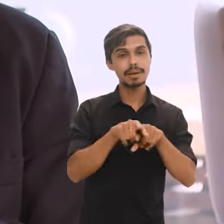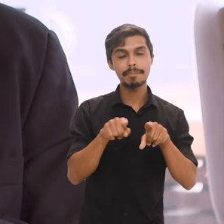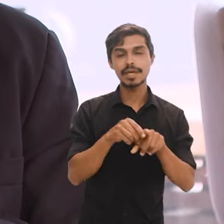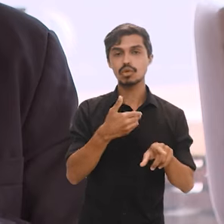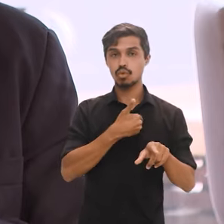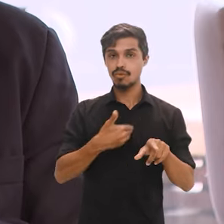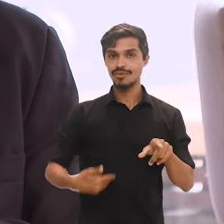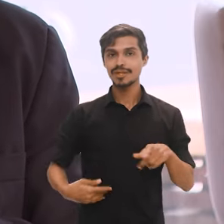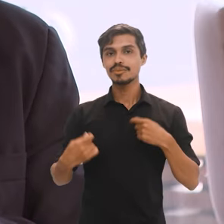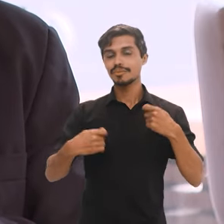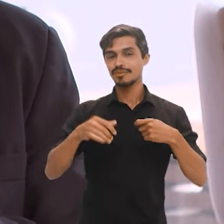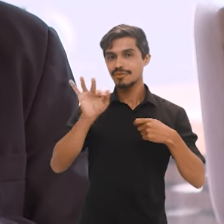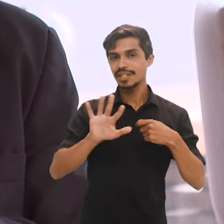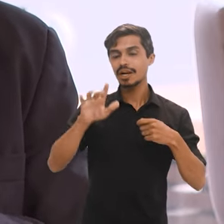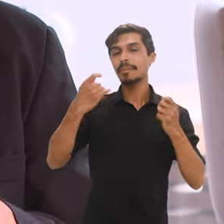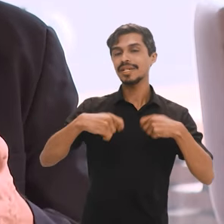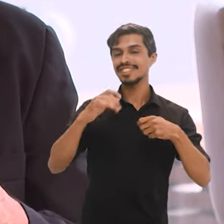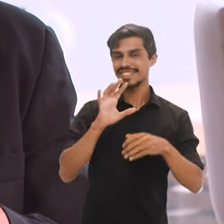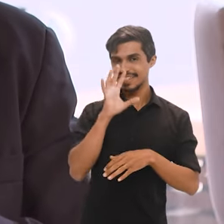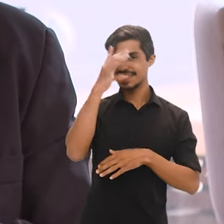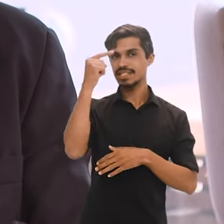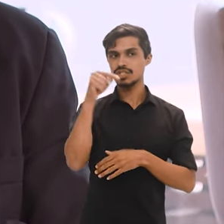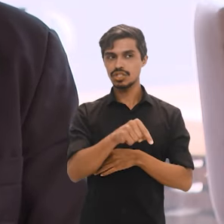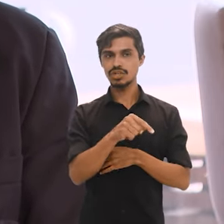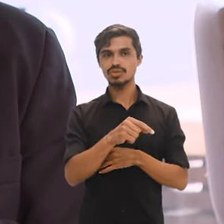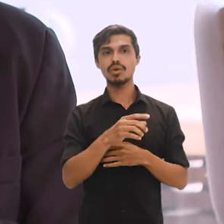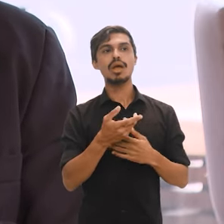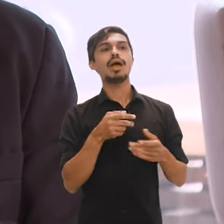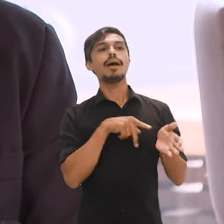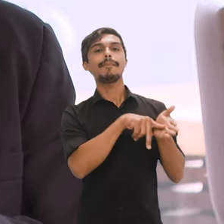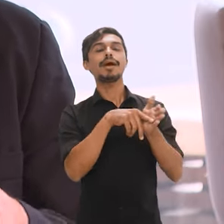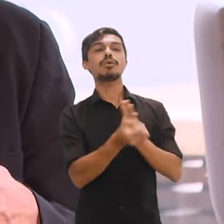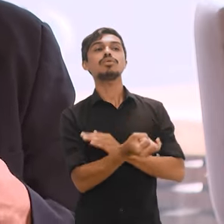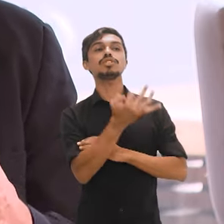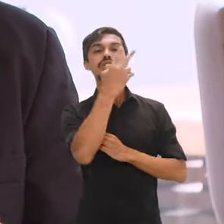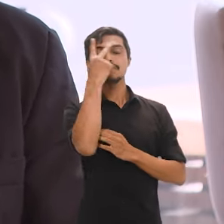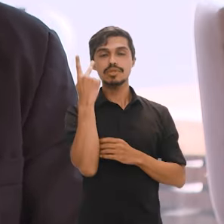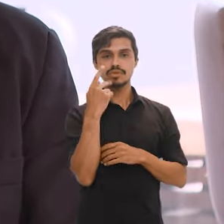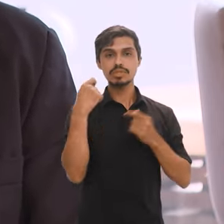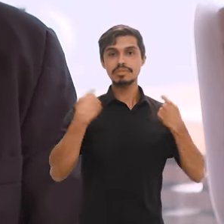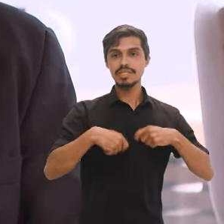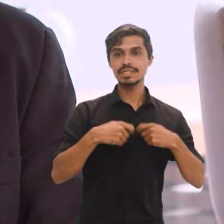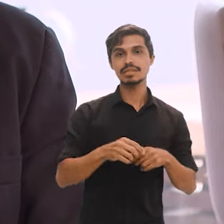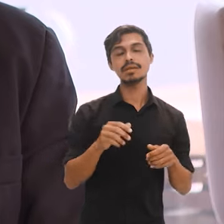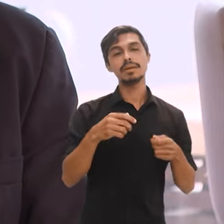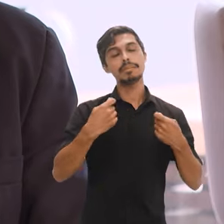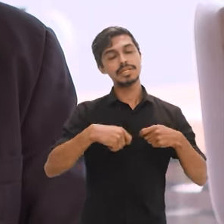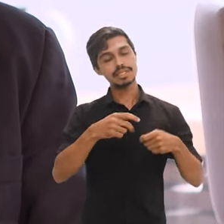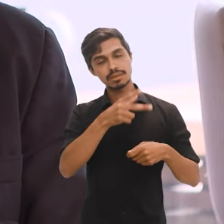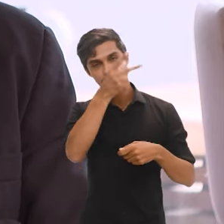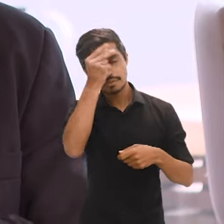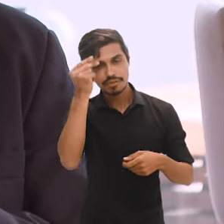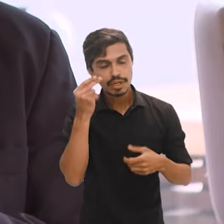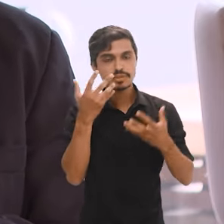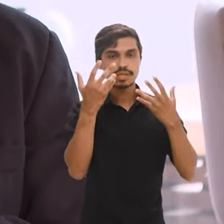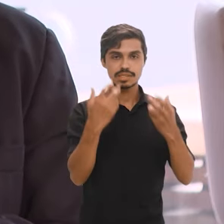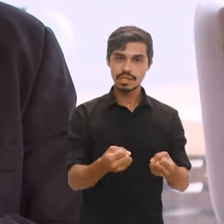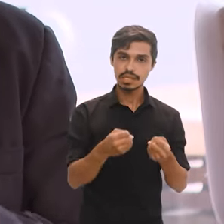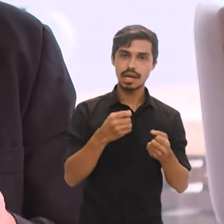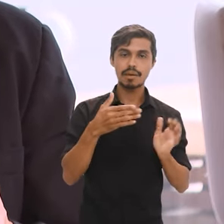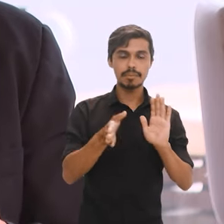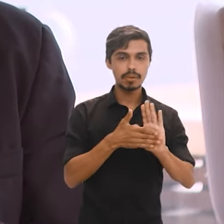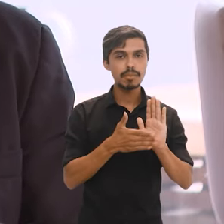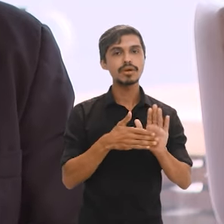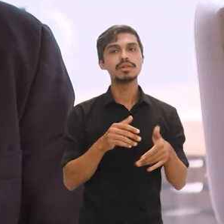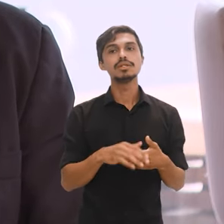próprio governo federal para fazer uma recontagem da população. Isso, há uma demanda de prefeitos, porque com